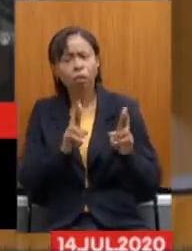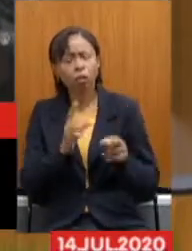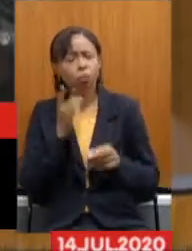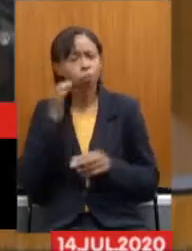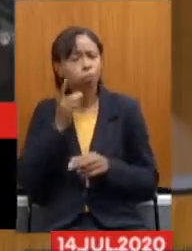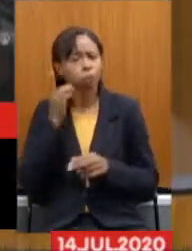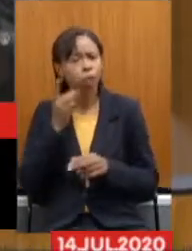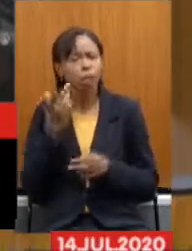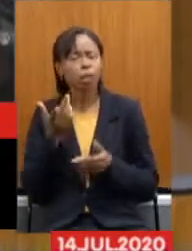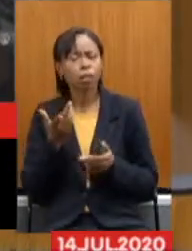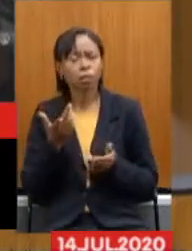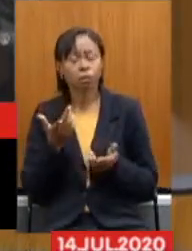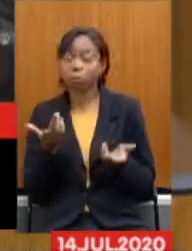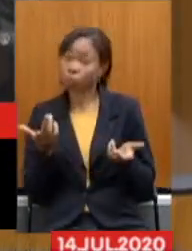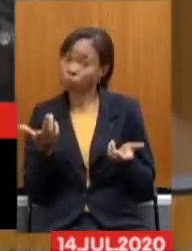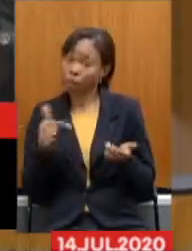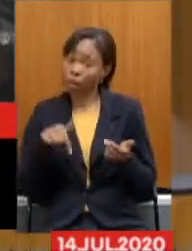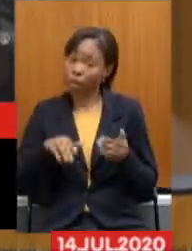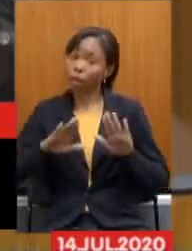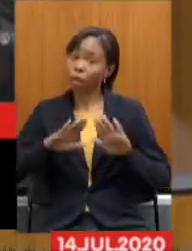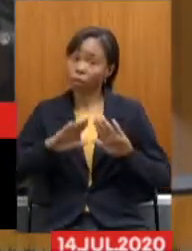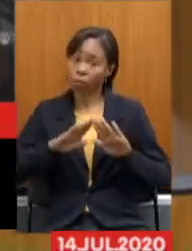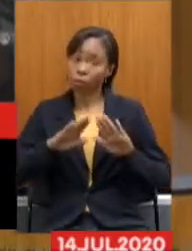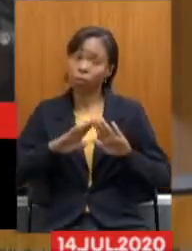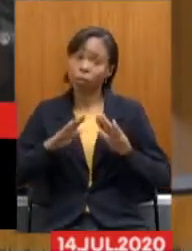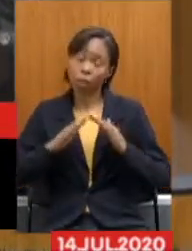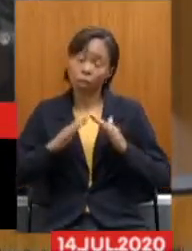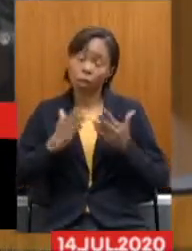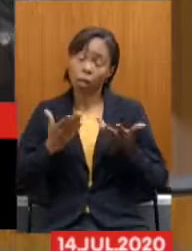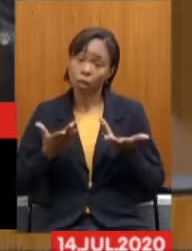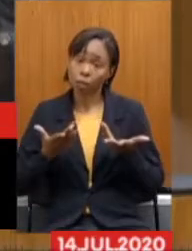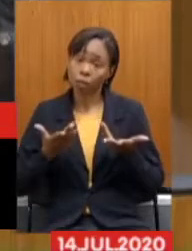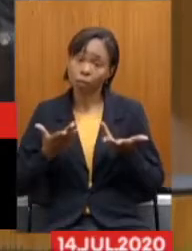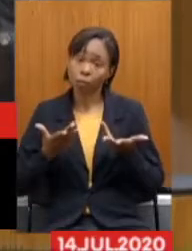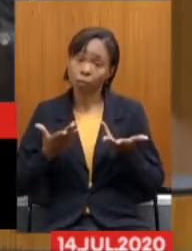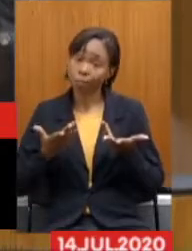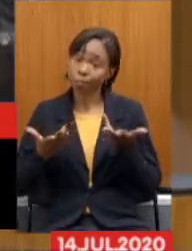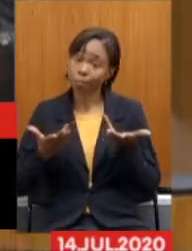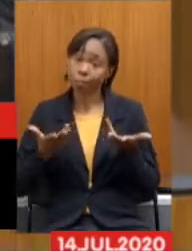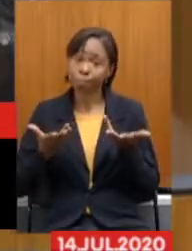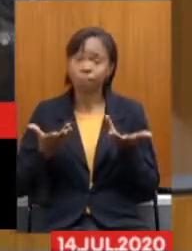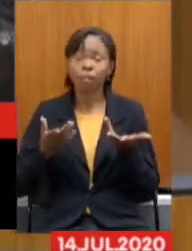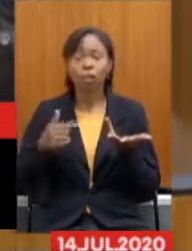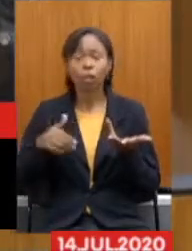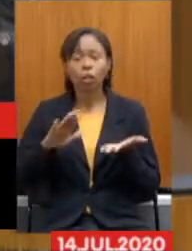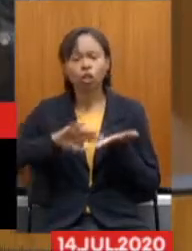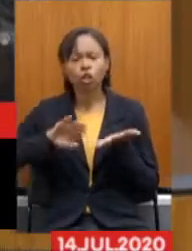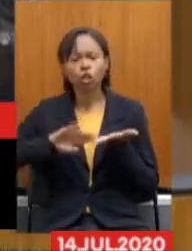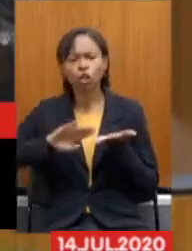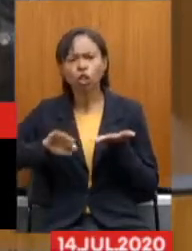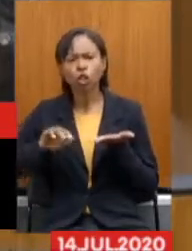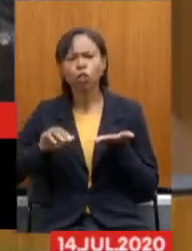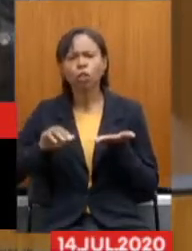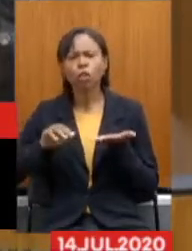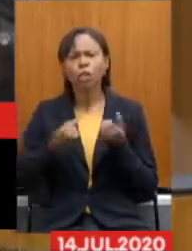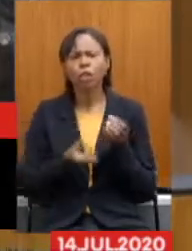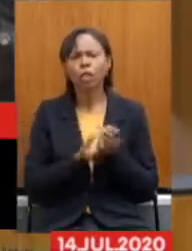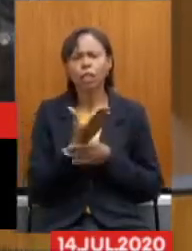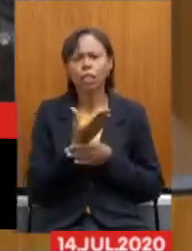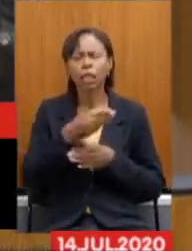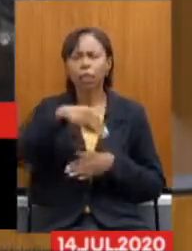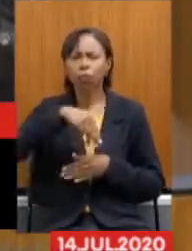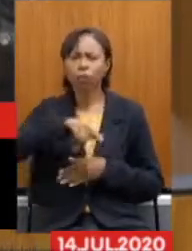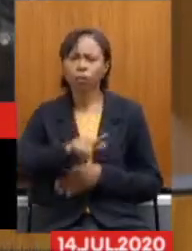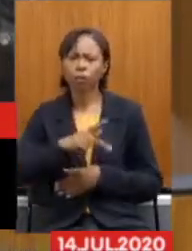casa é propositiva, e isso nos aliamos e propomos. Retira-se os pontos que cria a empresa MGE-PREV e